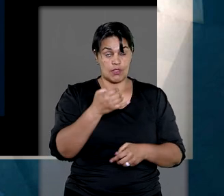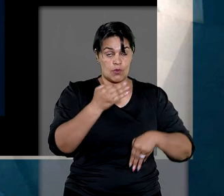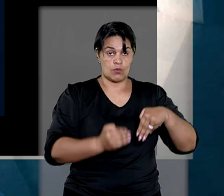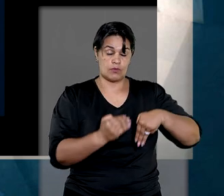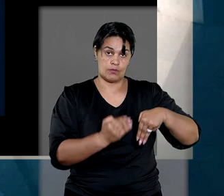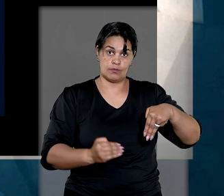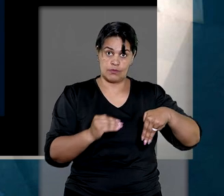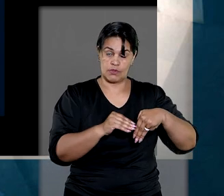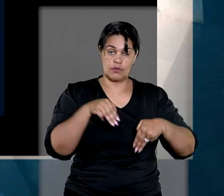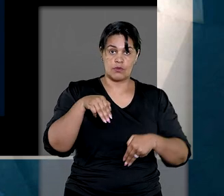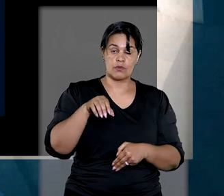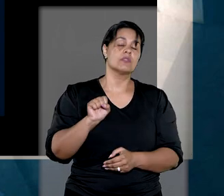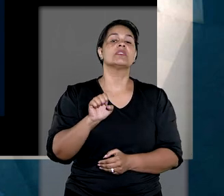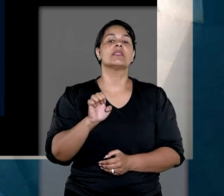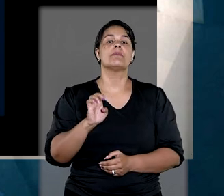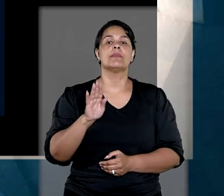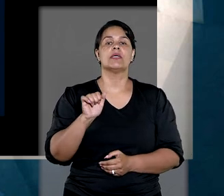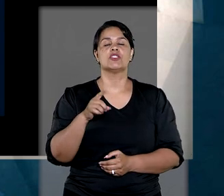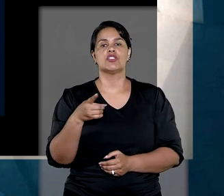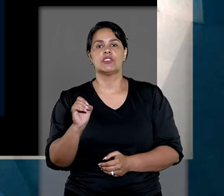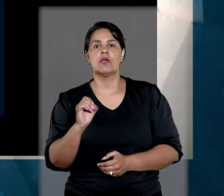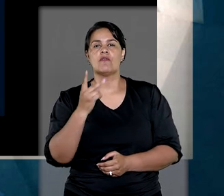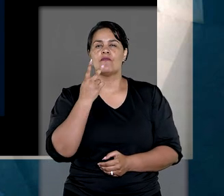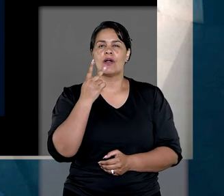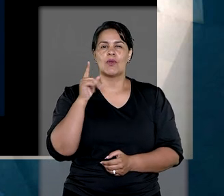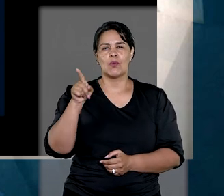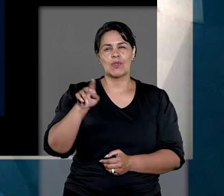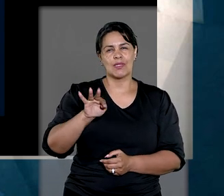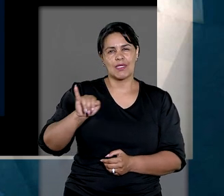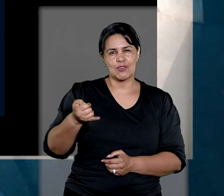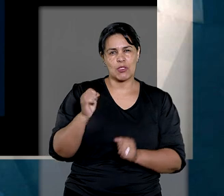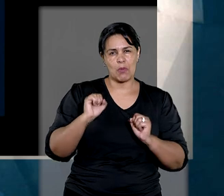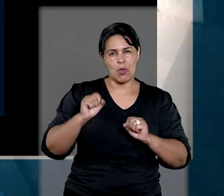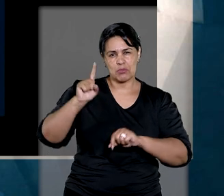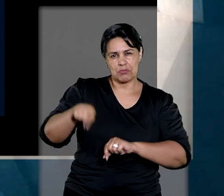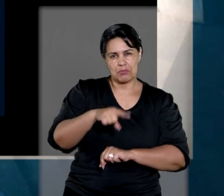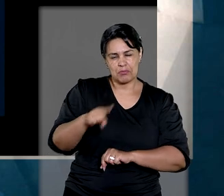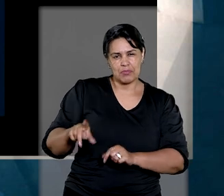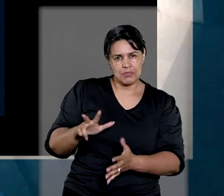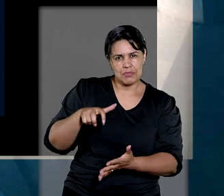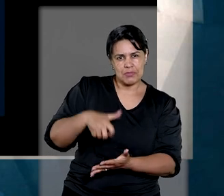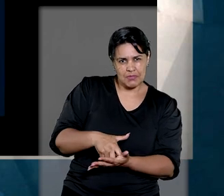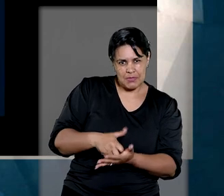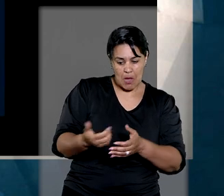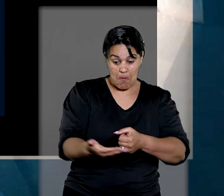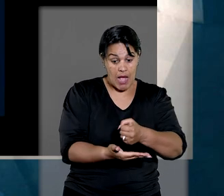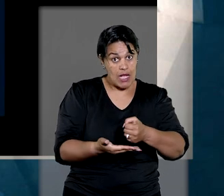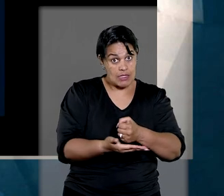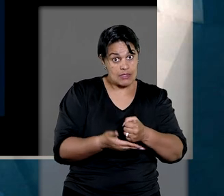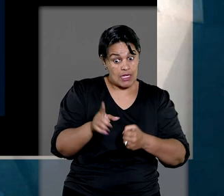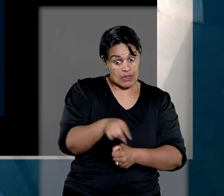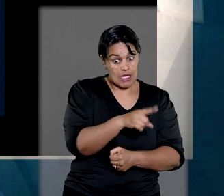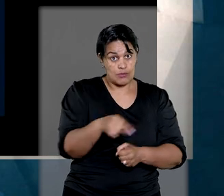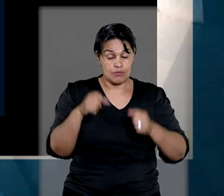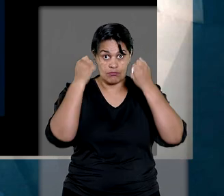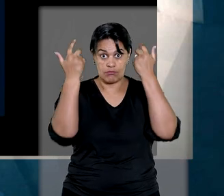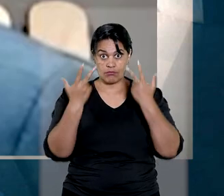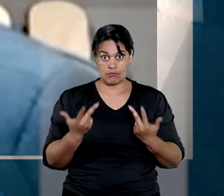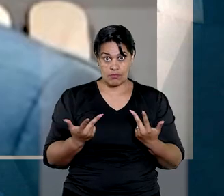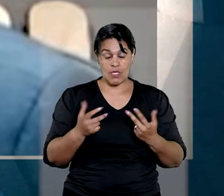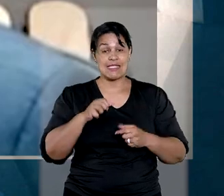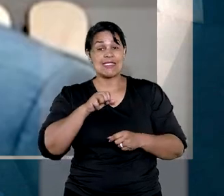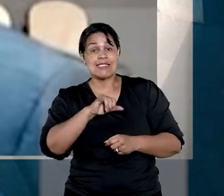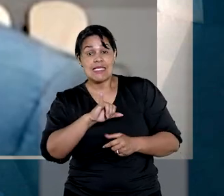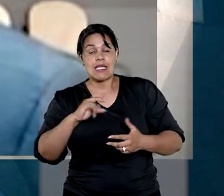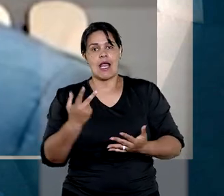Jr. apontou que o TJ só poderia afastar a sentença absolutória, fundamentada na nulidade do flagrante,